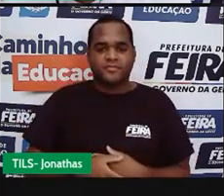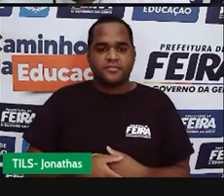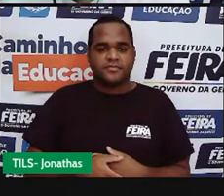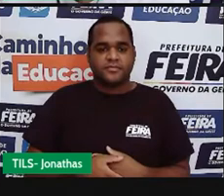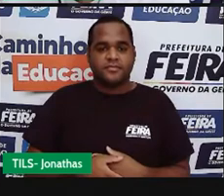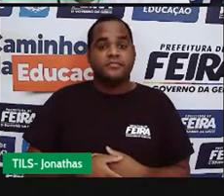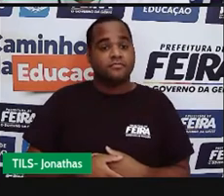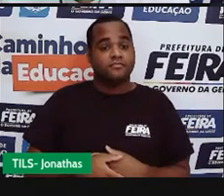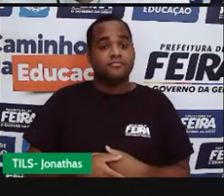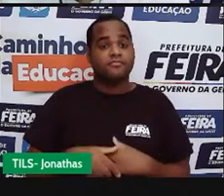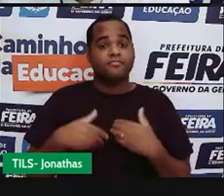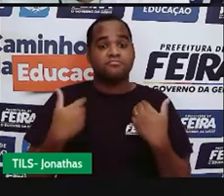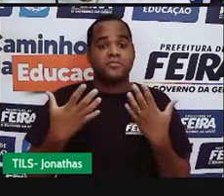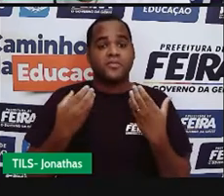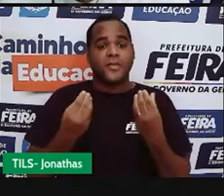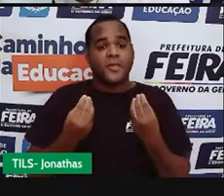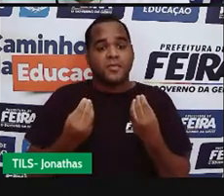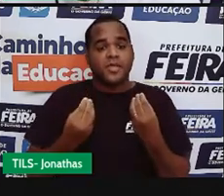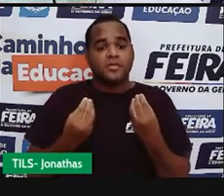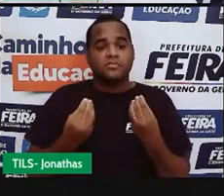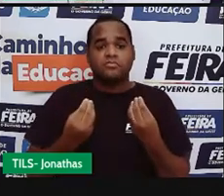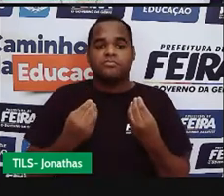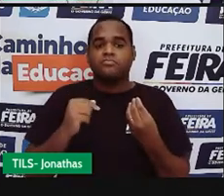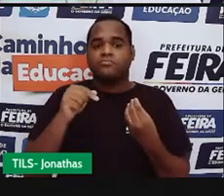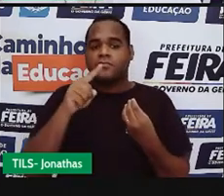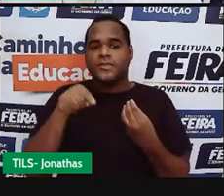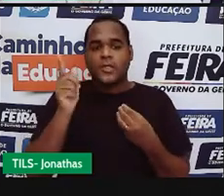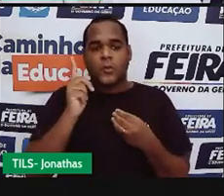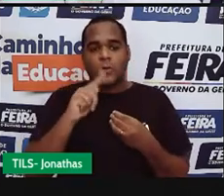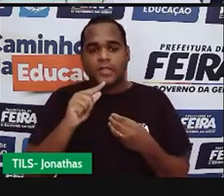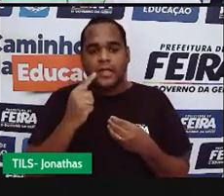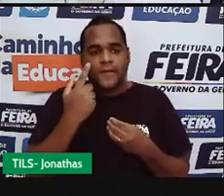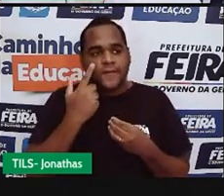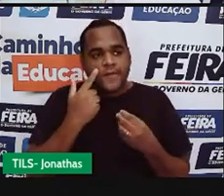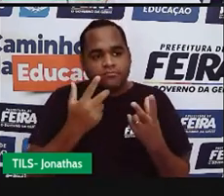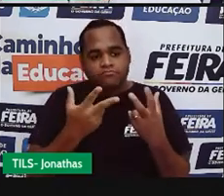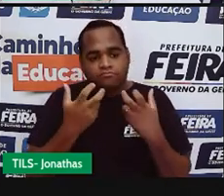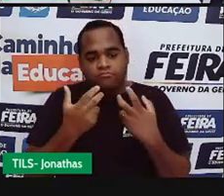para que a gente consiga ver e entender.